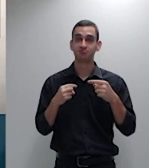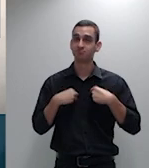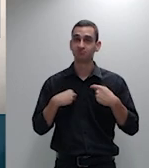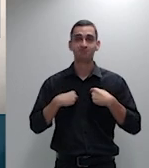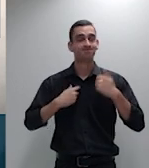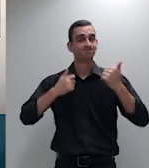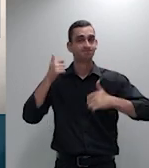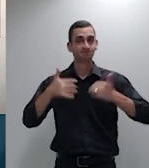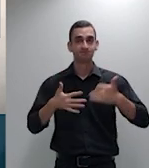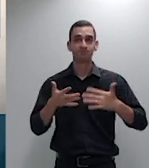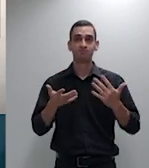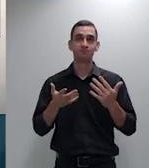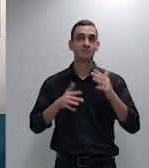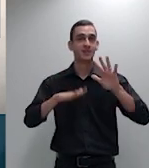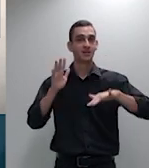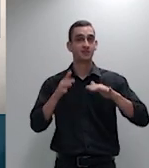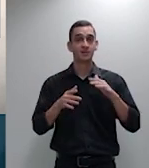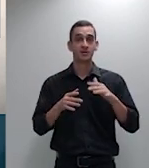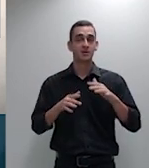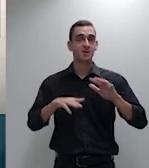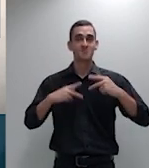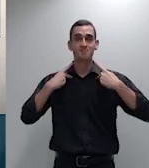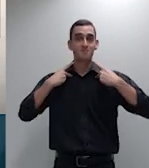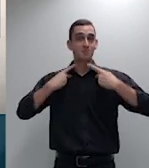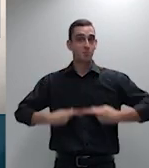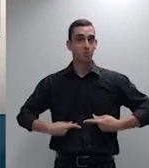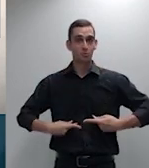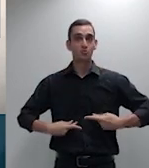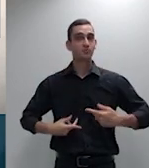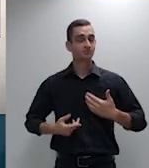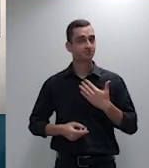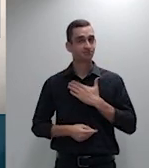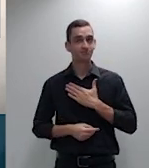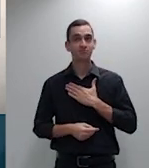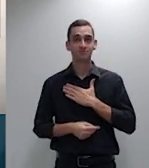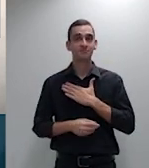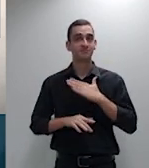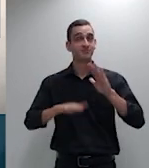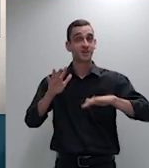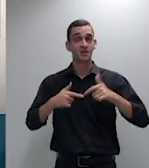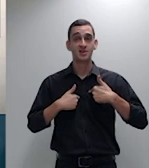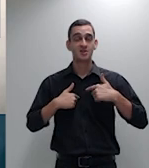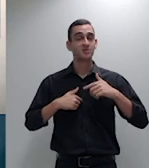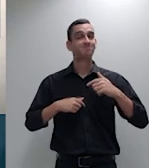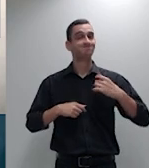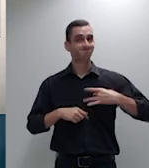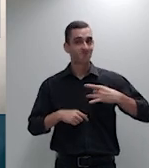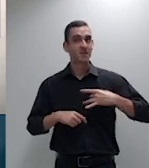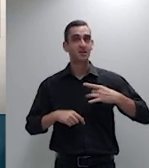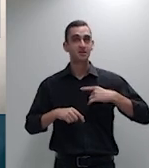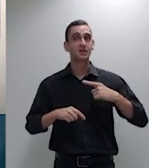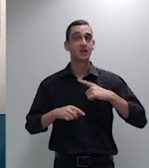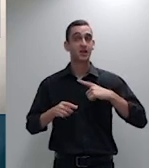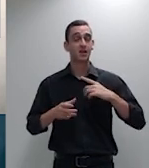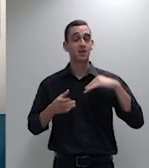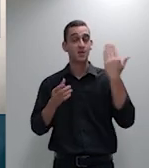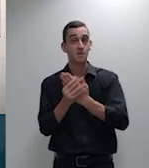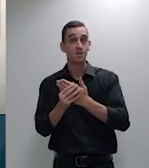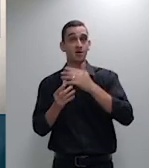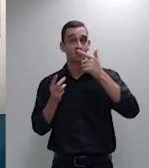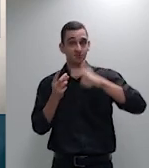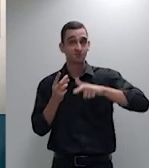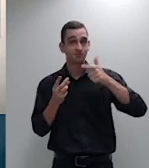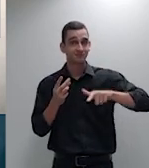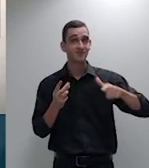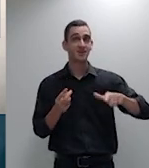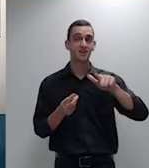postura mas eu tenho muito receio dos processos repetitivos da fixação da tese porque nós